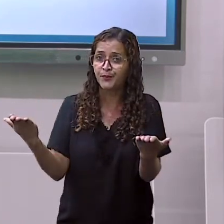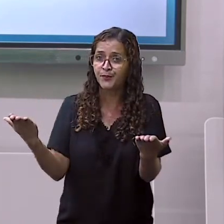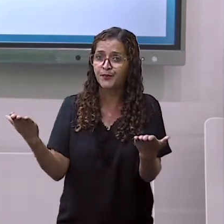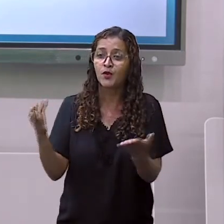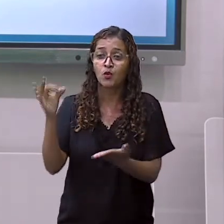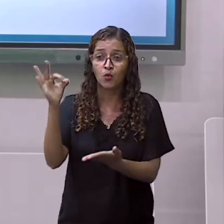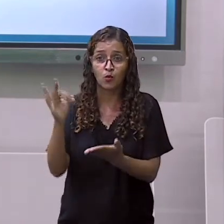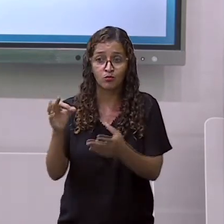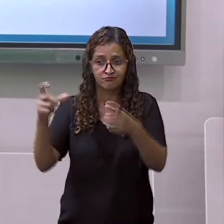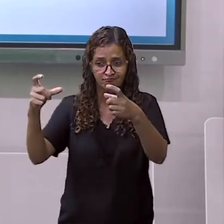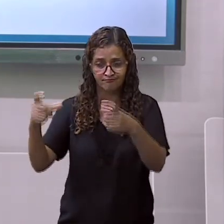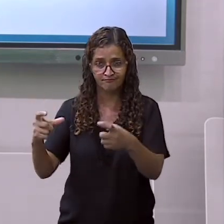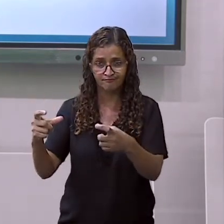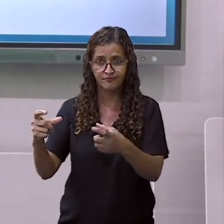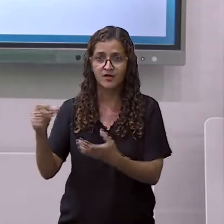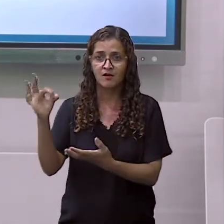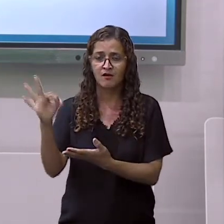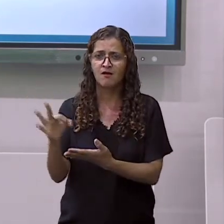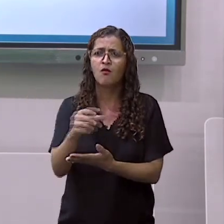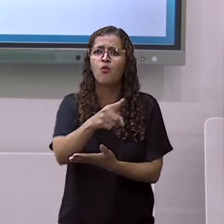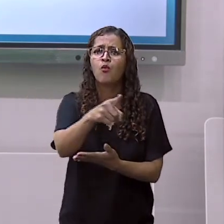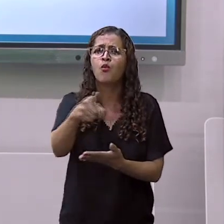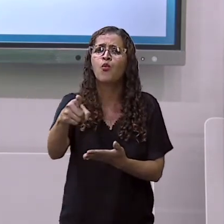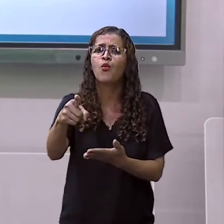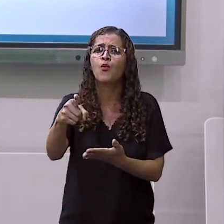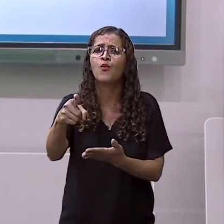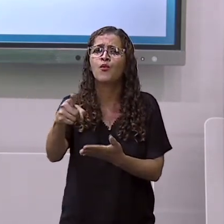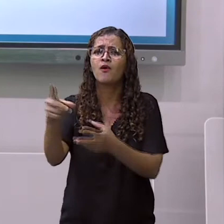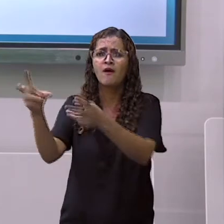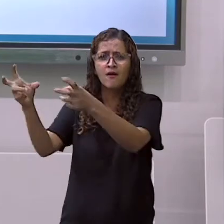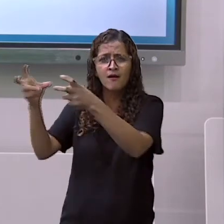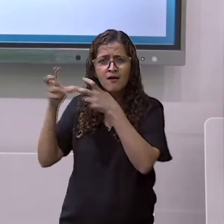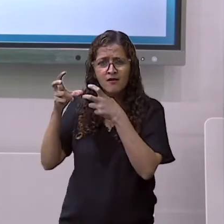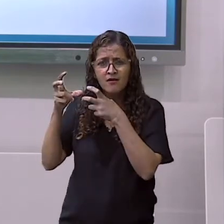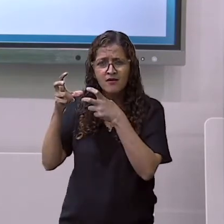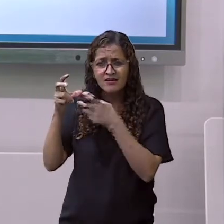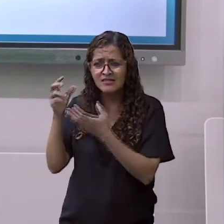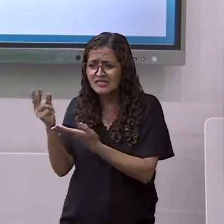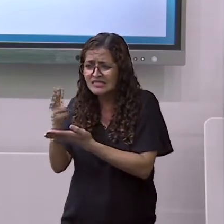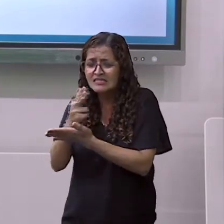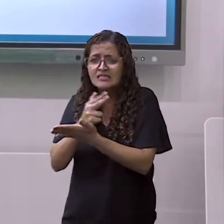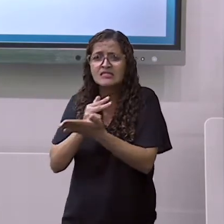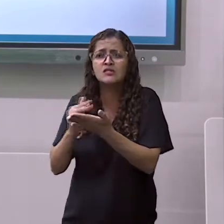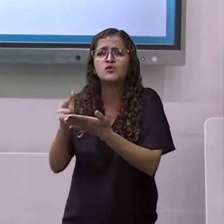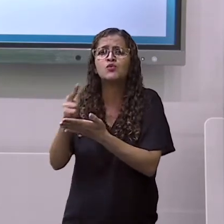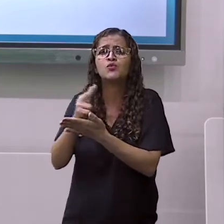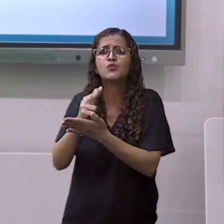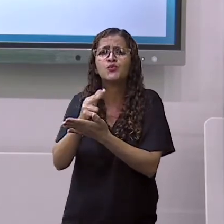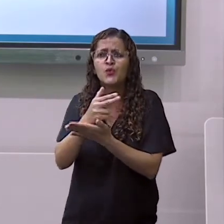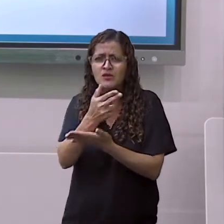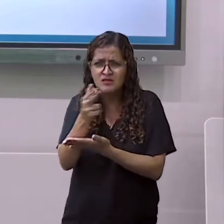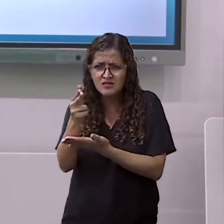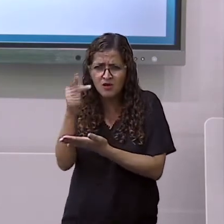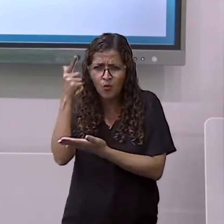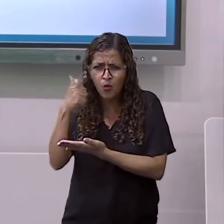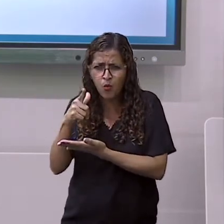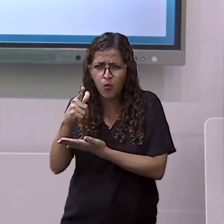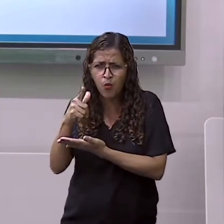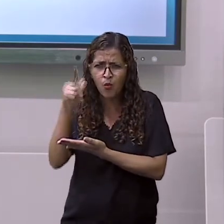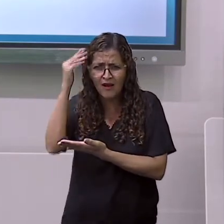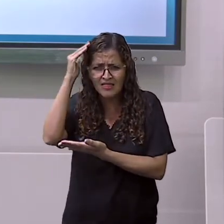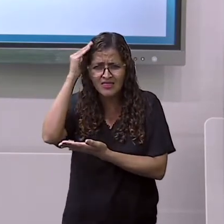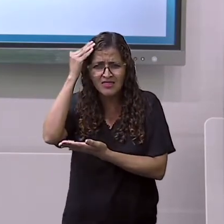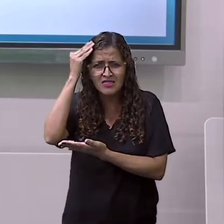Será que você, observando essa imagem aqui, você consegue